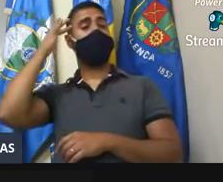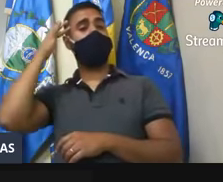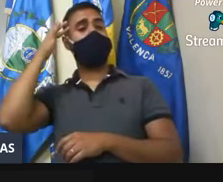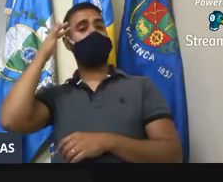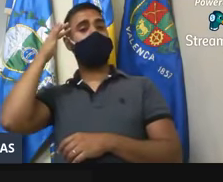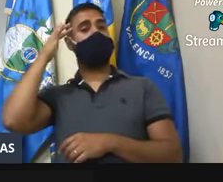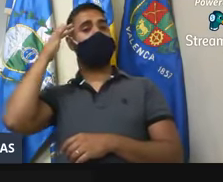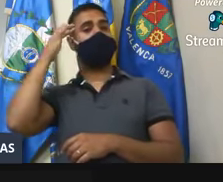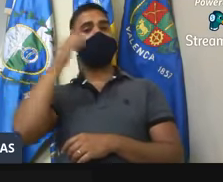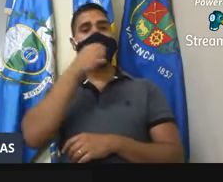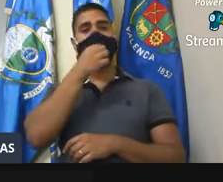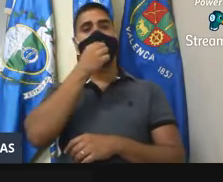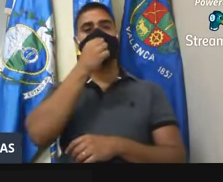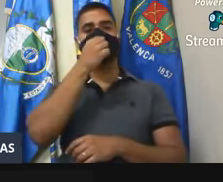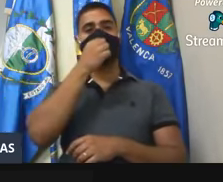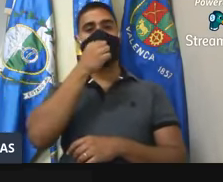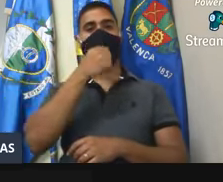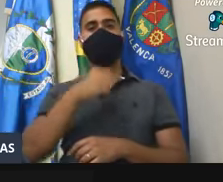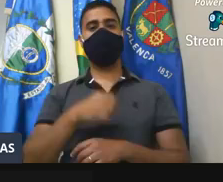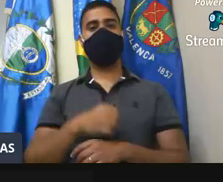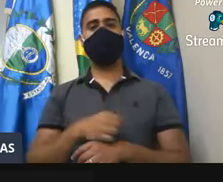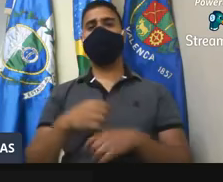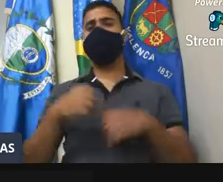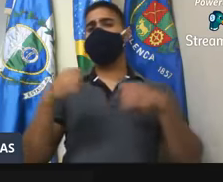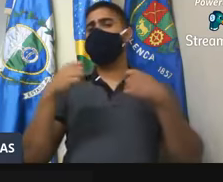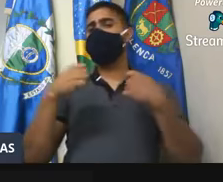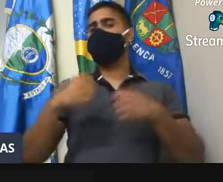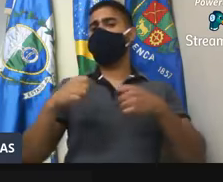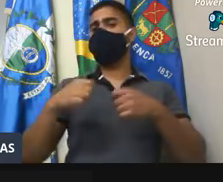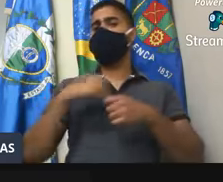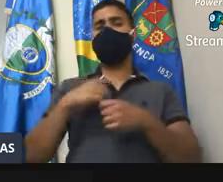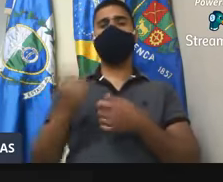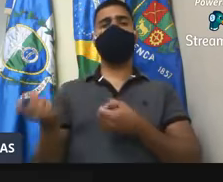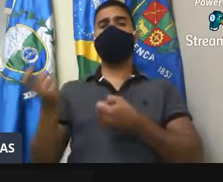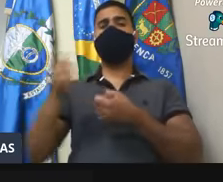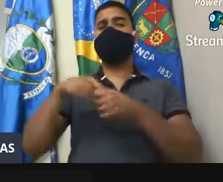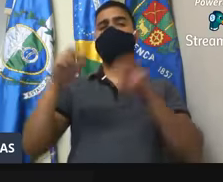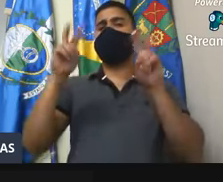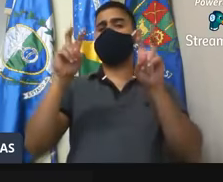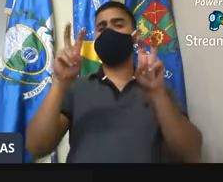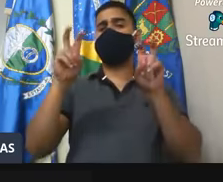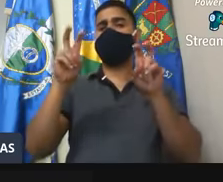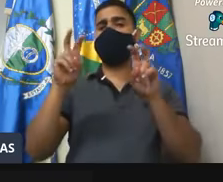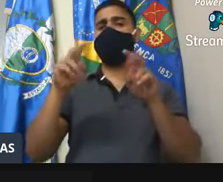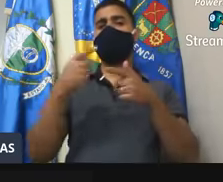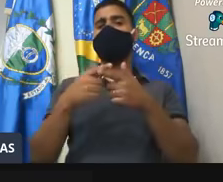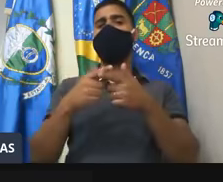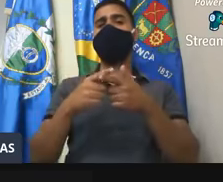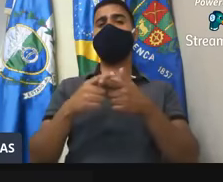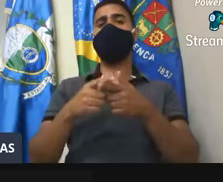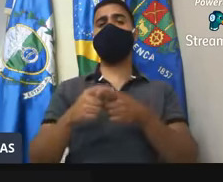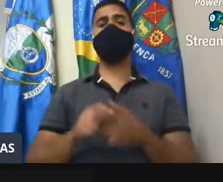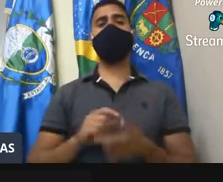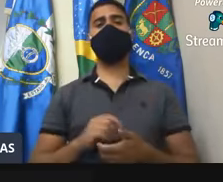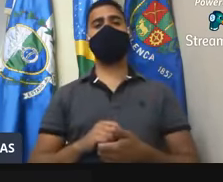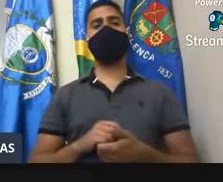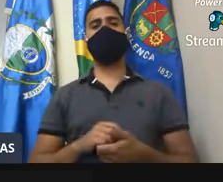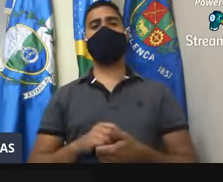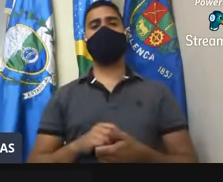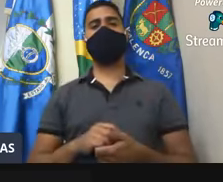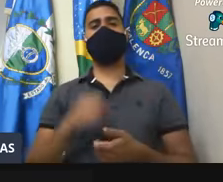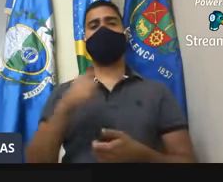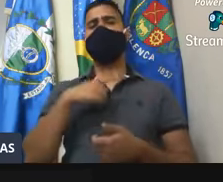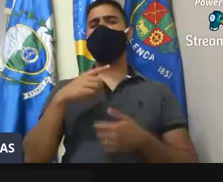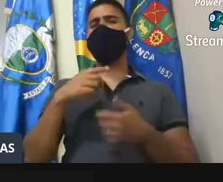não é de necessidade nós trazermos isso de volta. Isso aqui demanda, Marquinhos, muita